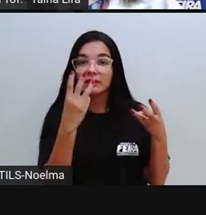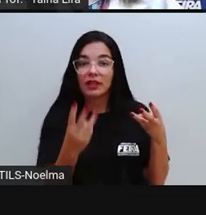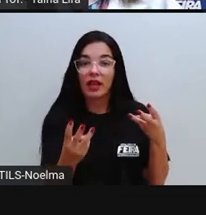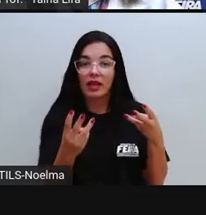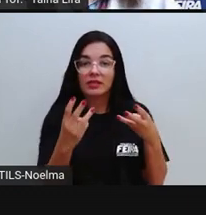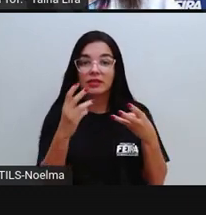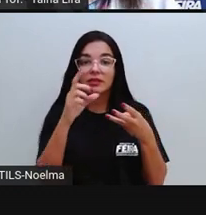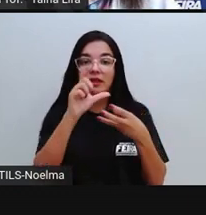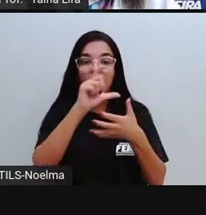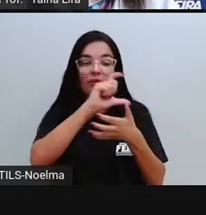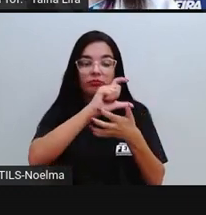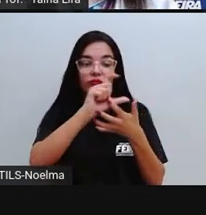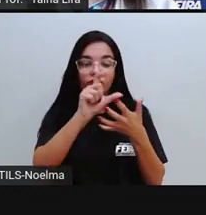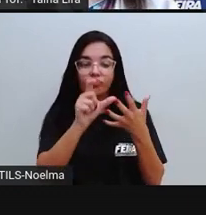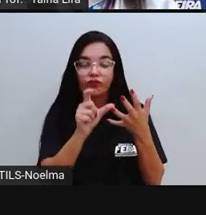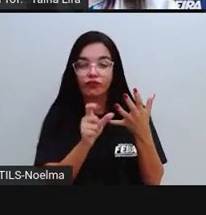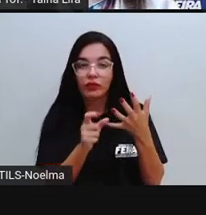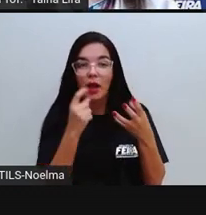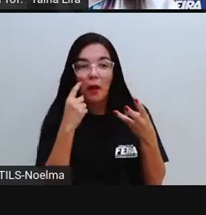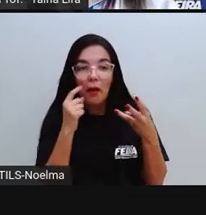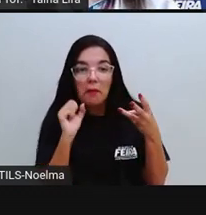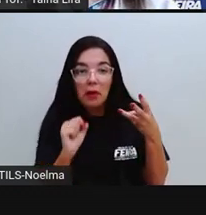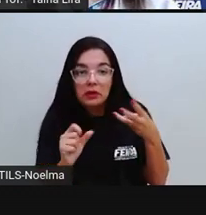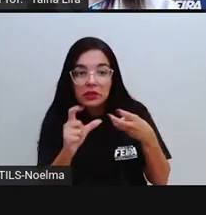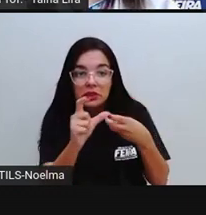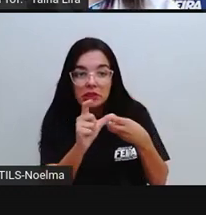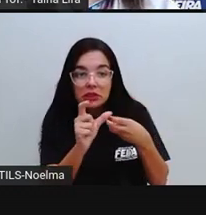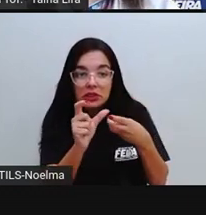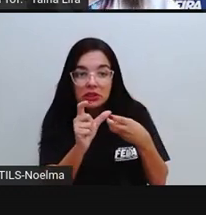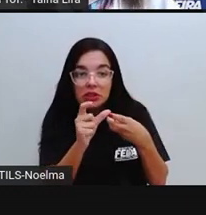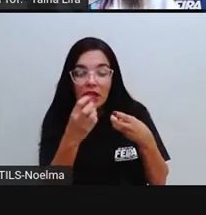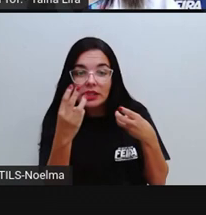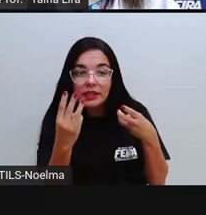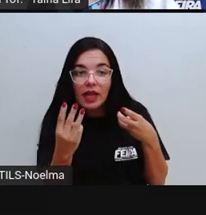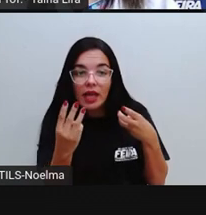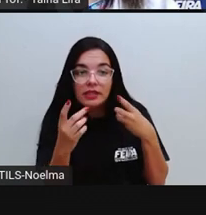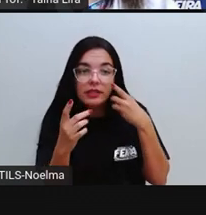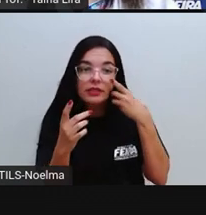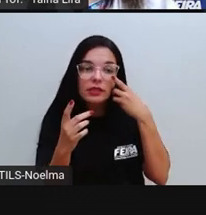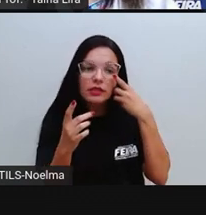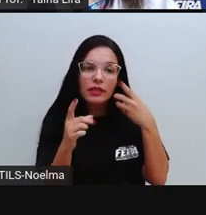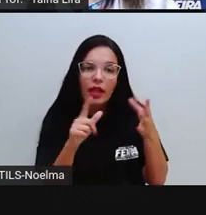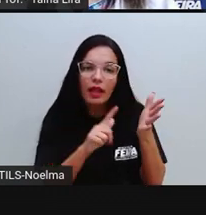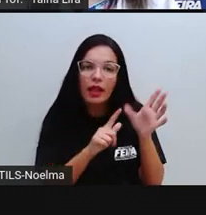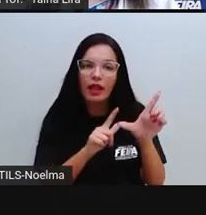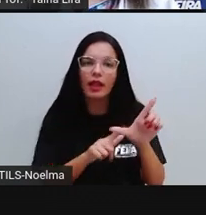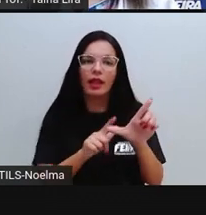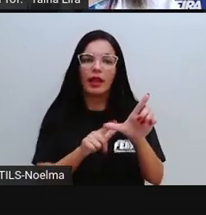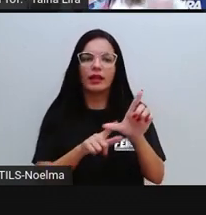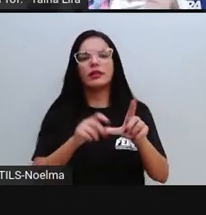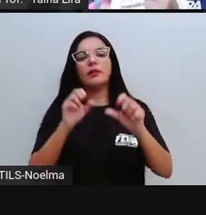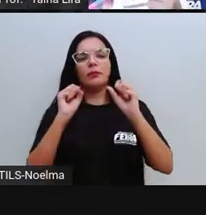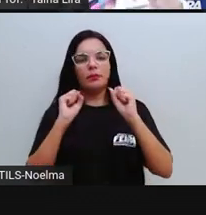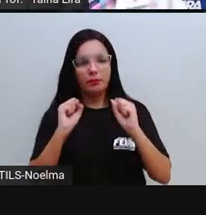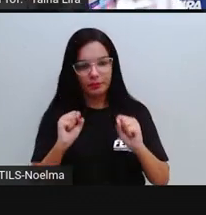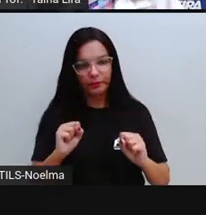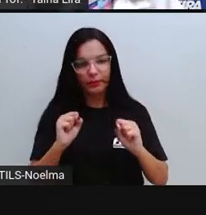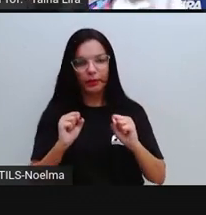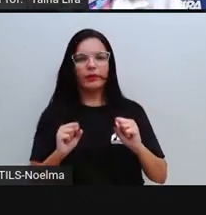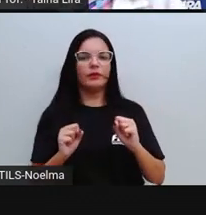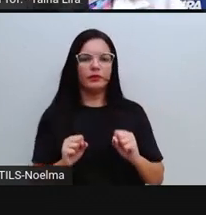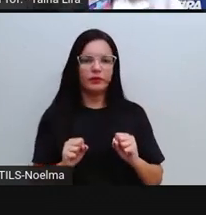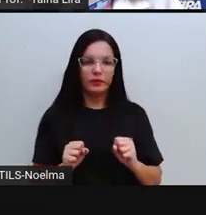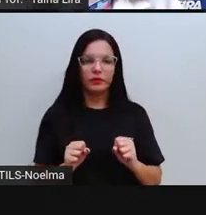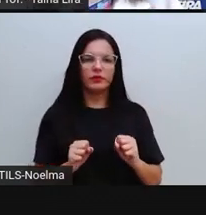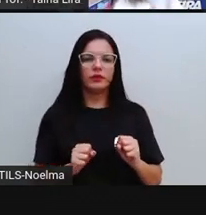Exatamente, ó. A gente pode encontrar a sílaba assim, que é uma consoante, uma vogal, mas outra consoante. Lembram